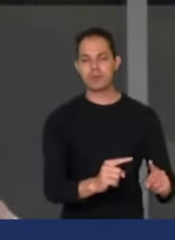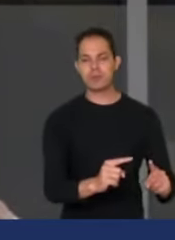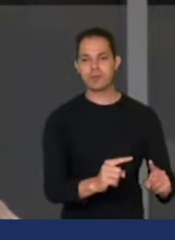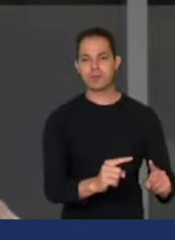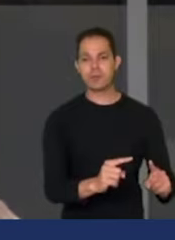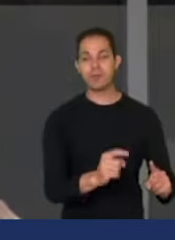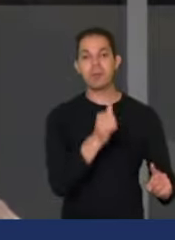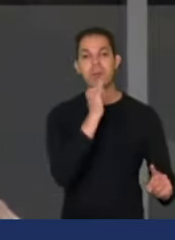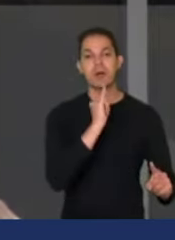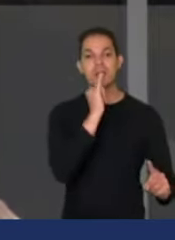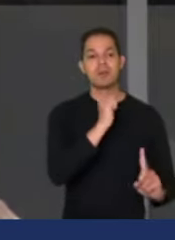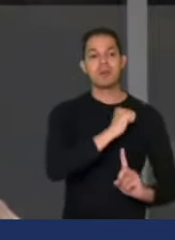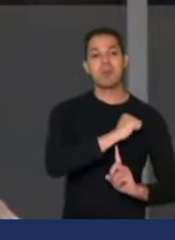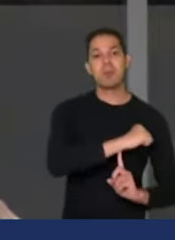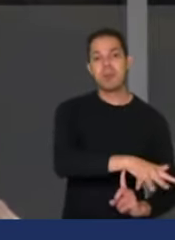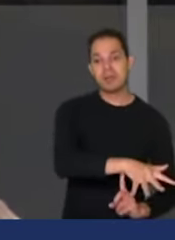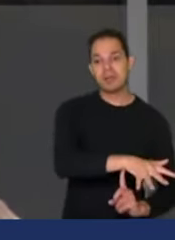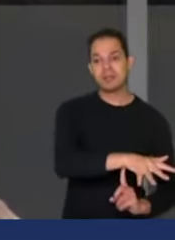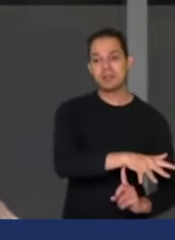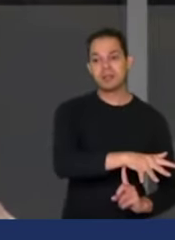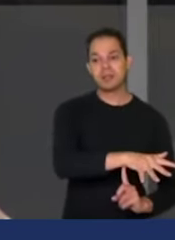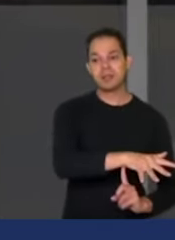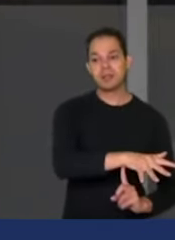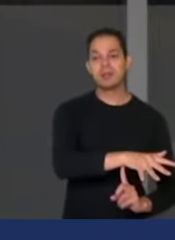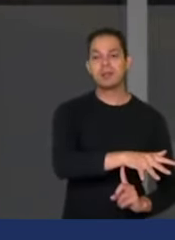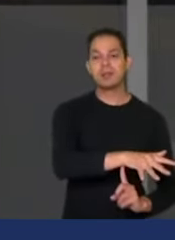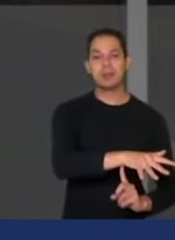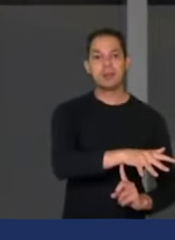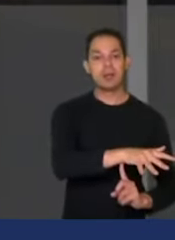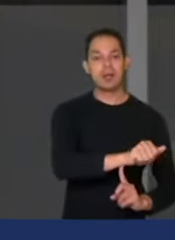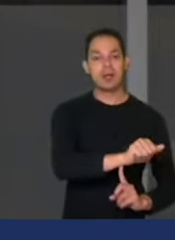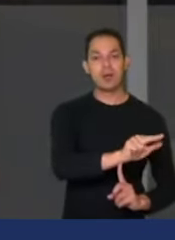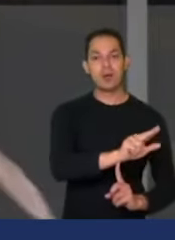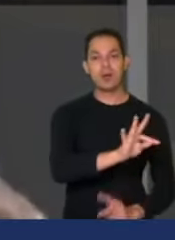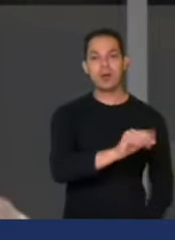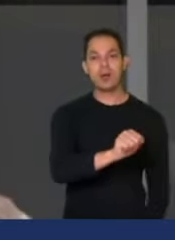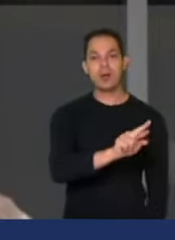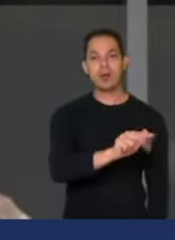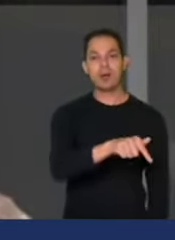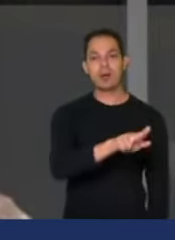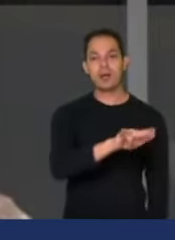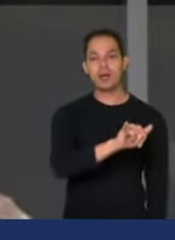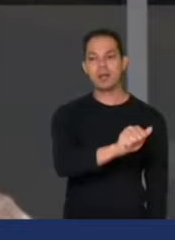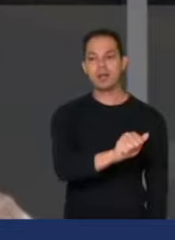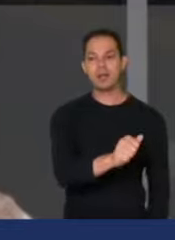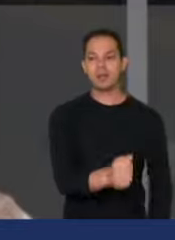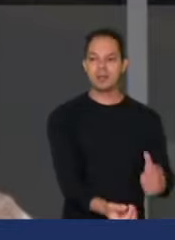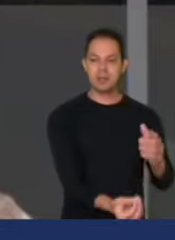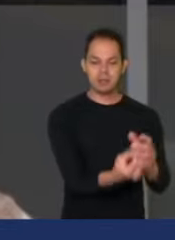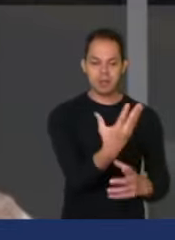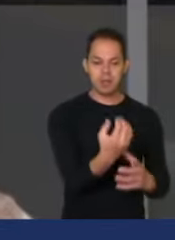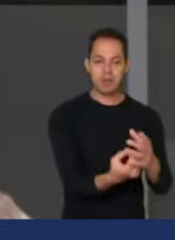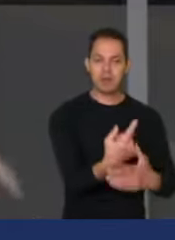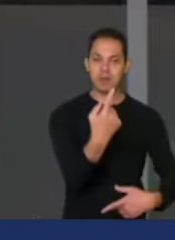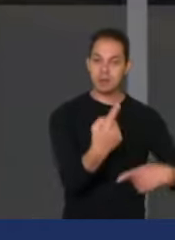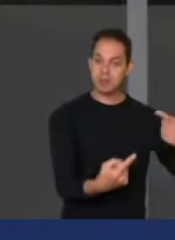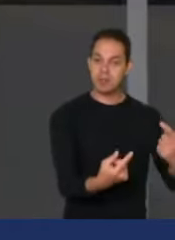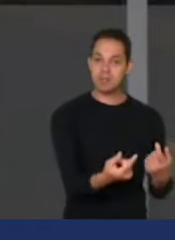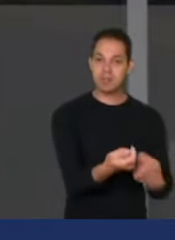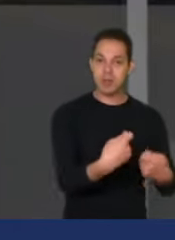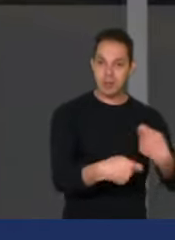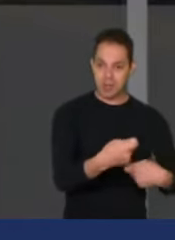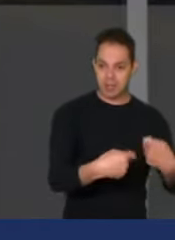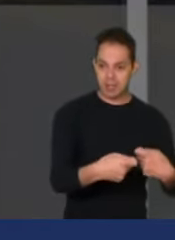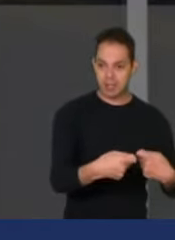Central, a instituição, a nossa autarquia que promove a nossa política monetária. E tudo